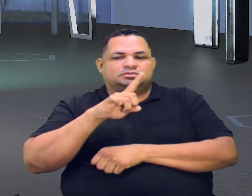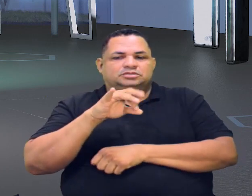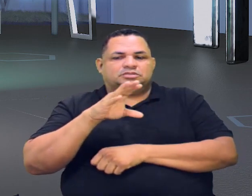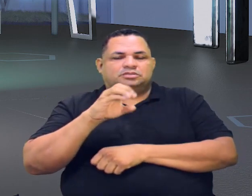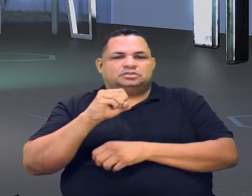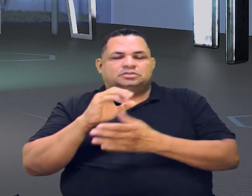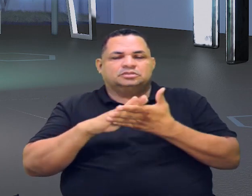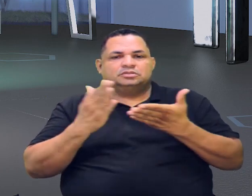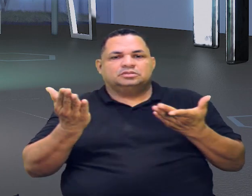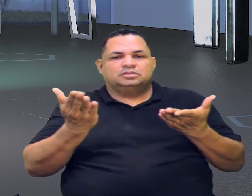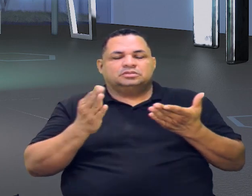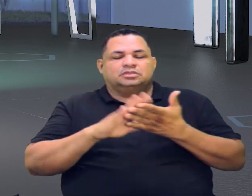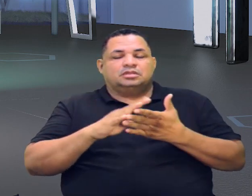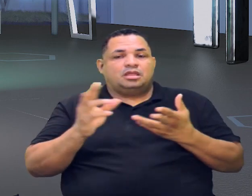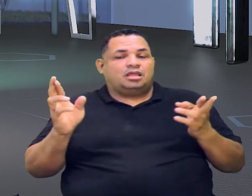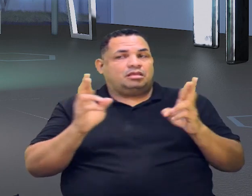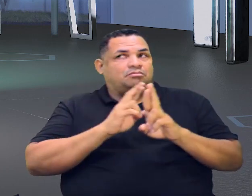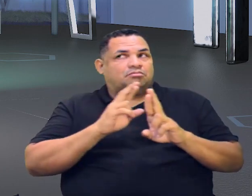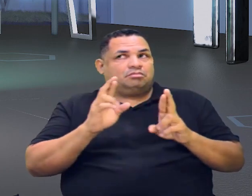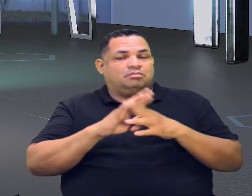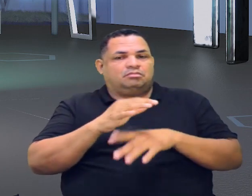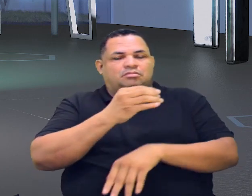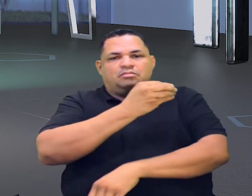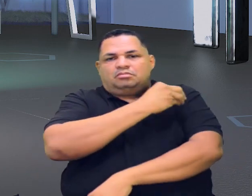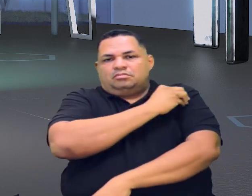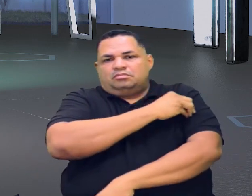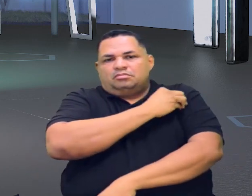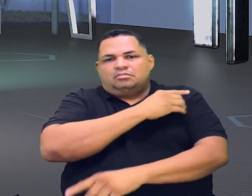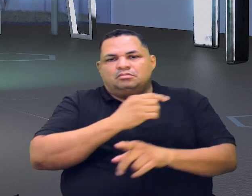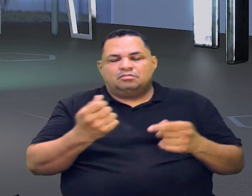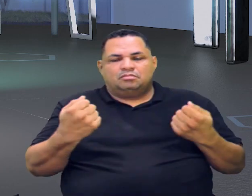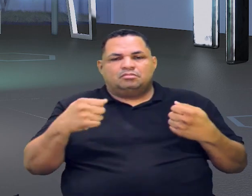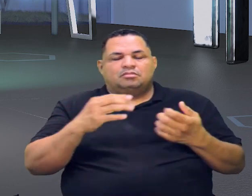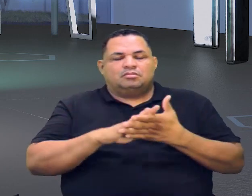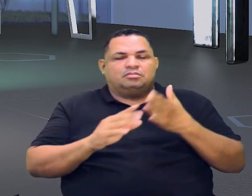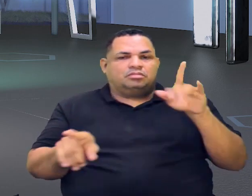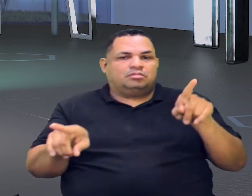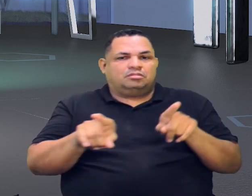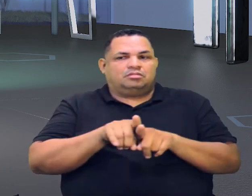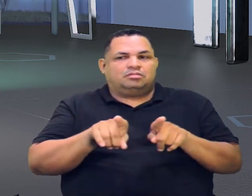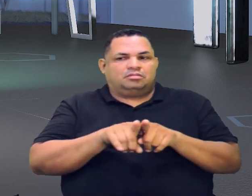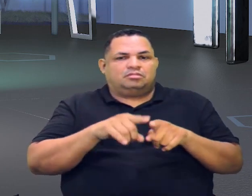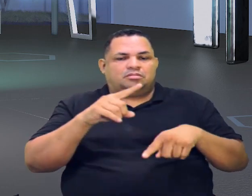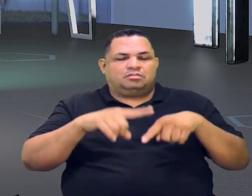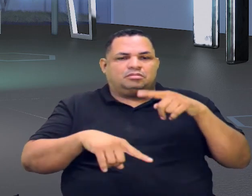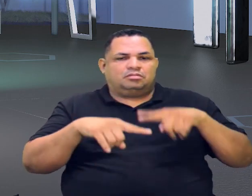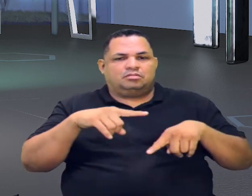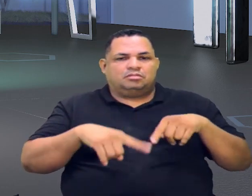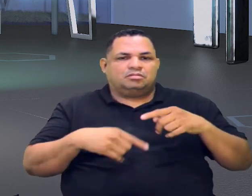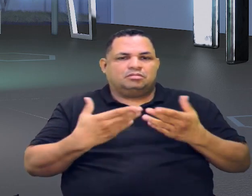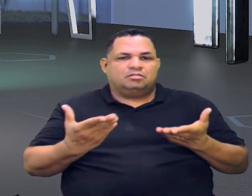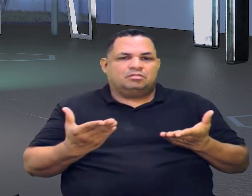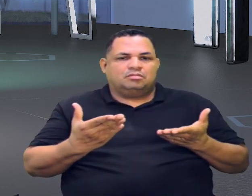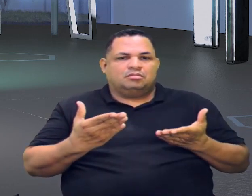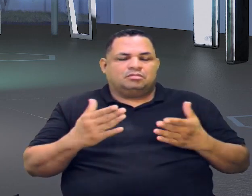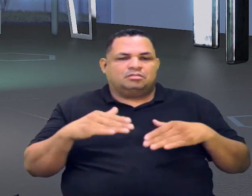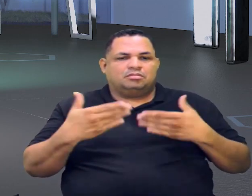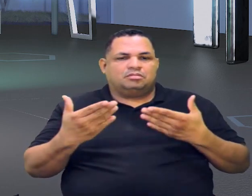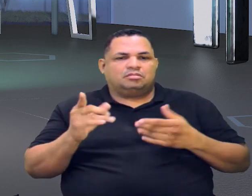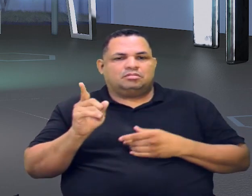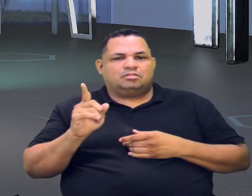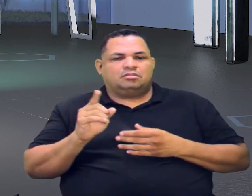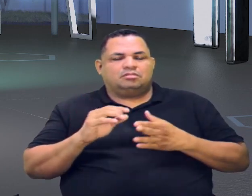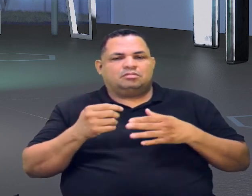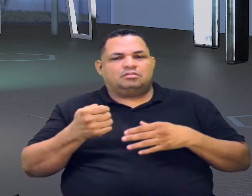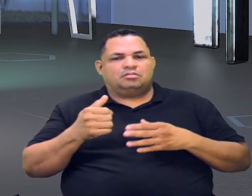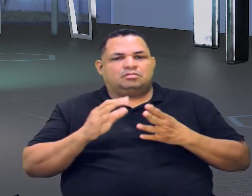dos álcools, das cetonas, dos aldeídos, podem formar esses produtos. Então, quando a gente for lá,